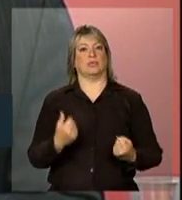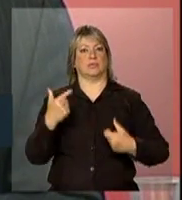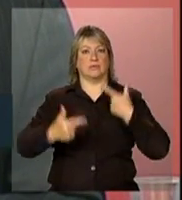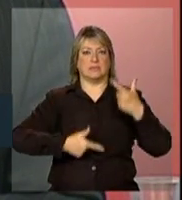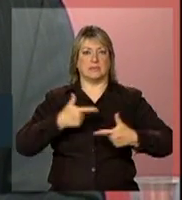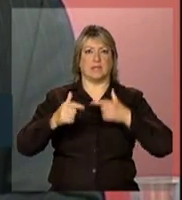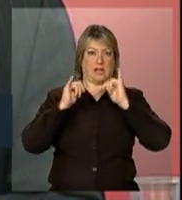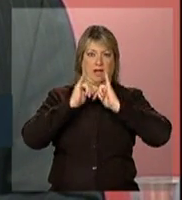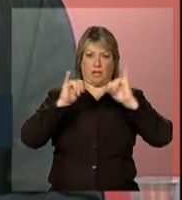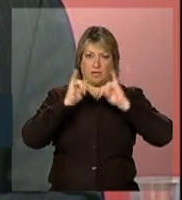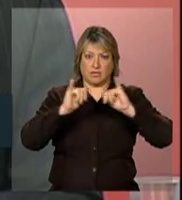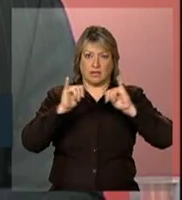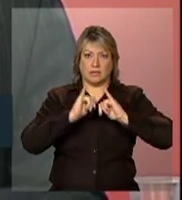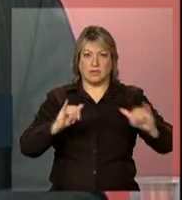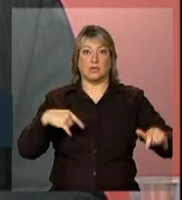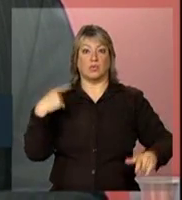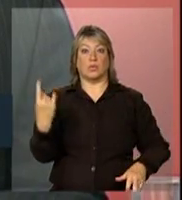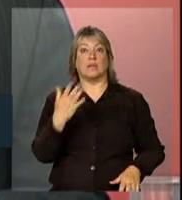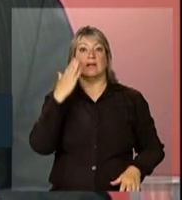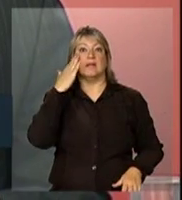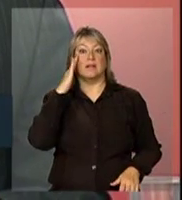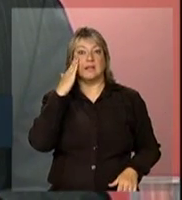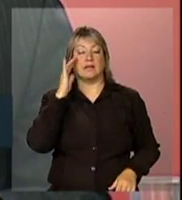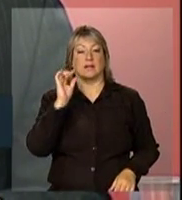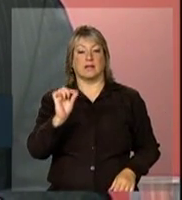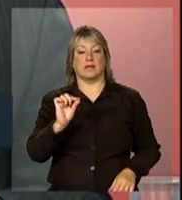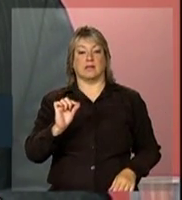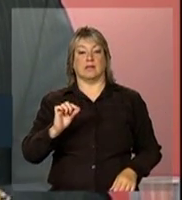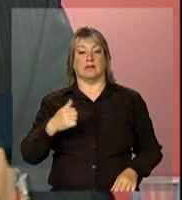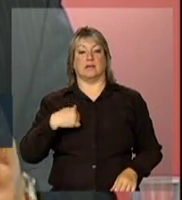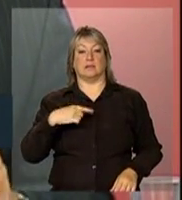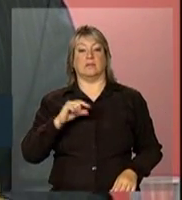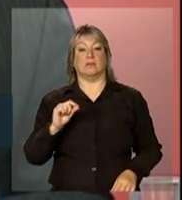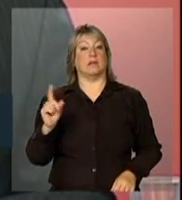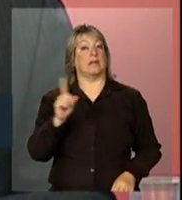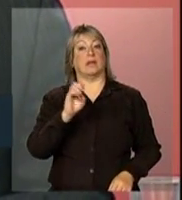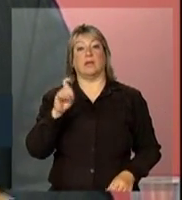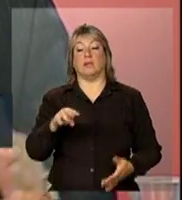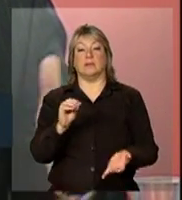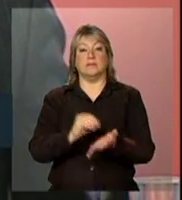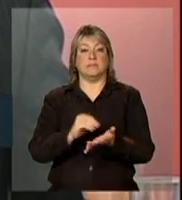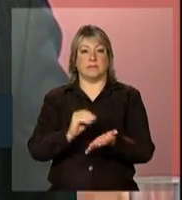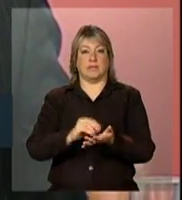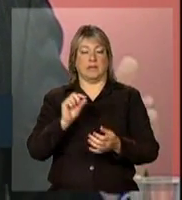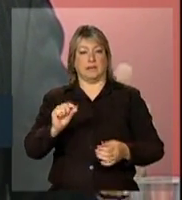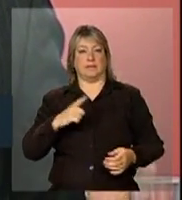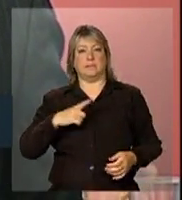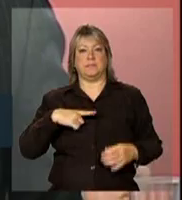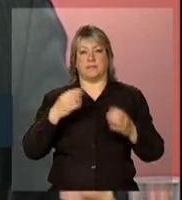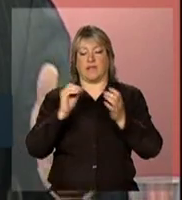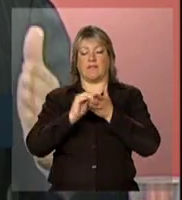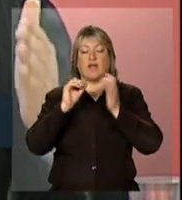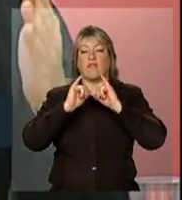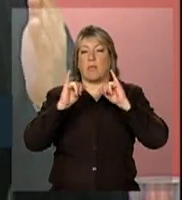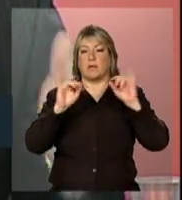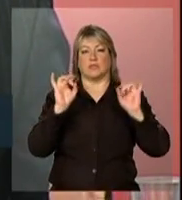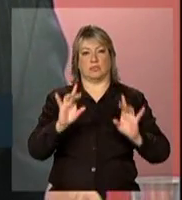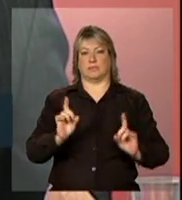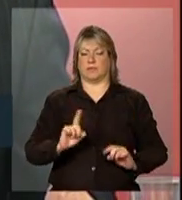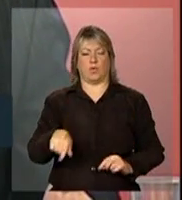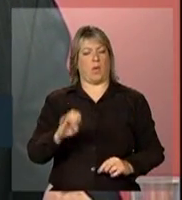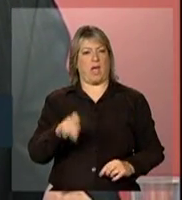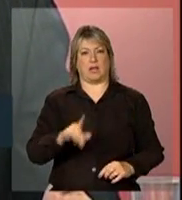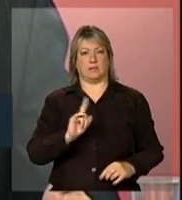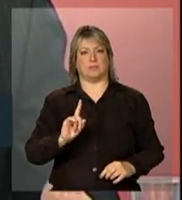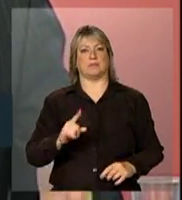sensibilização. E eu digo que não é falta de informação. As pesquisas que nós fizemos aqui sobre, por exemplo, o uso